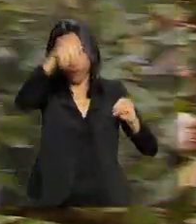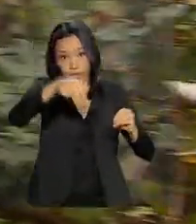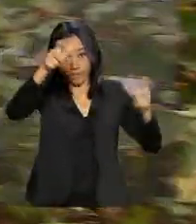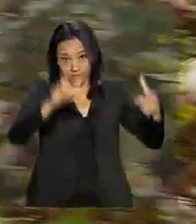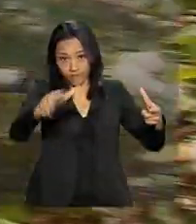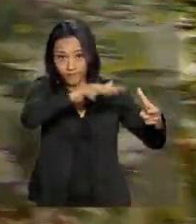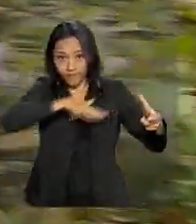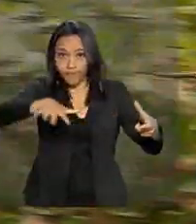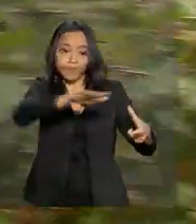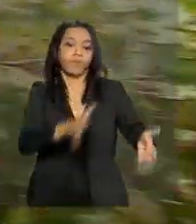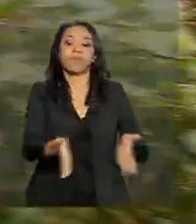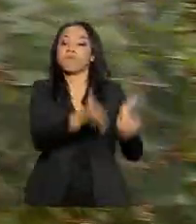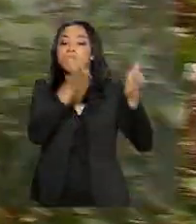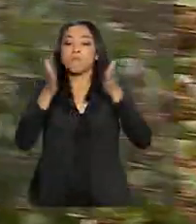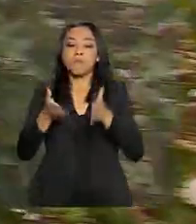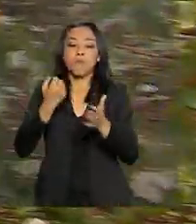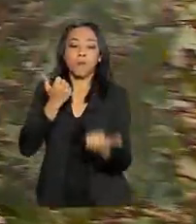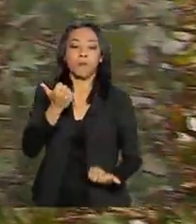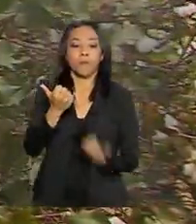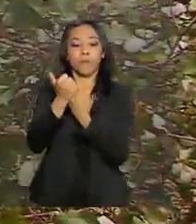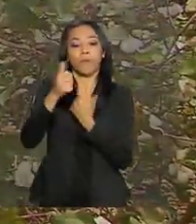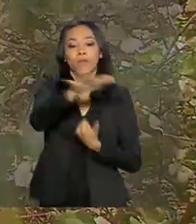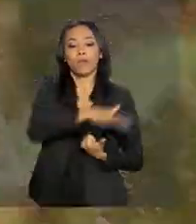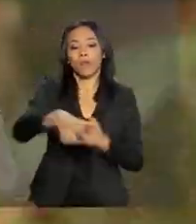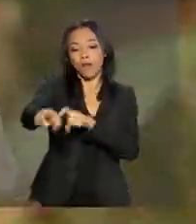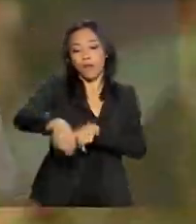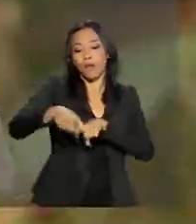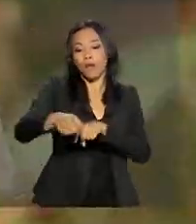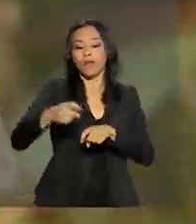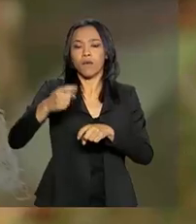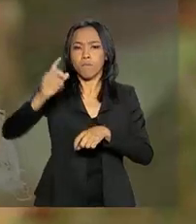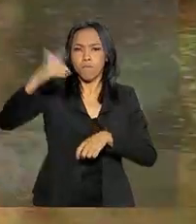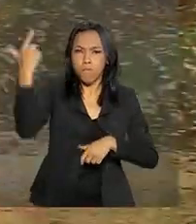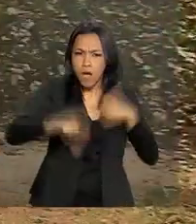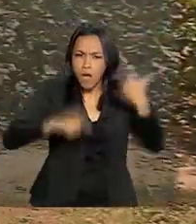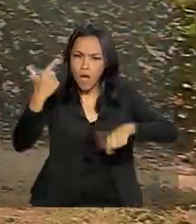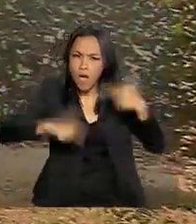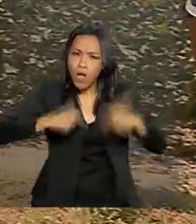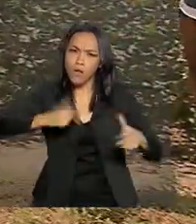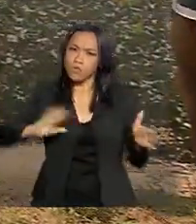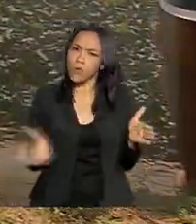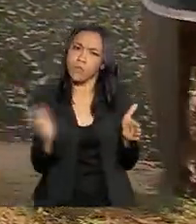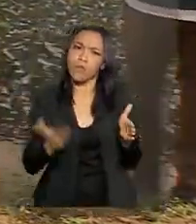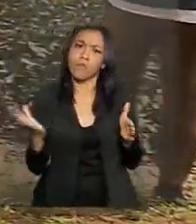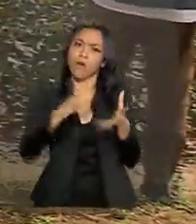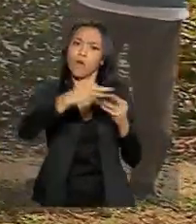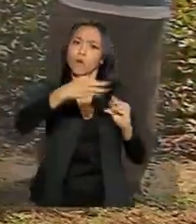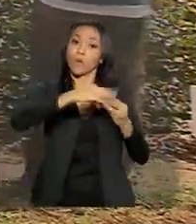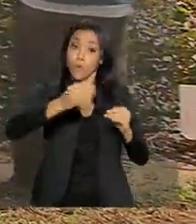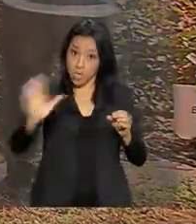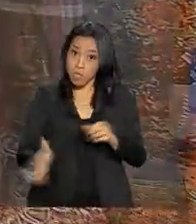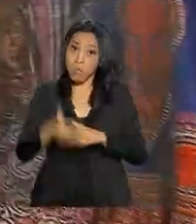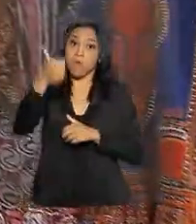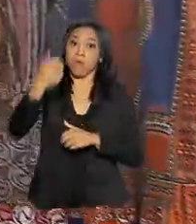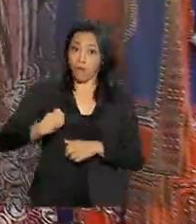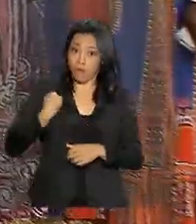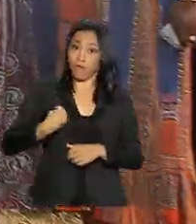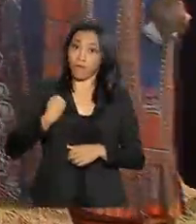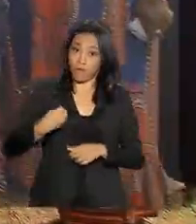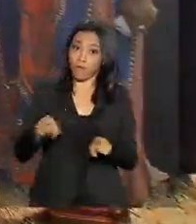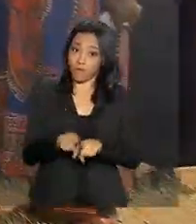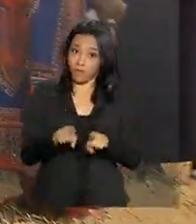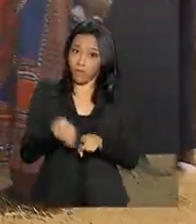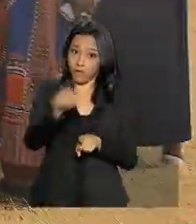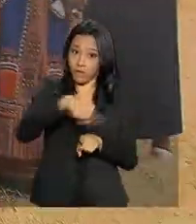cooperação na área agrícola, além de aumentar a produção de algodão e melhorar as condições de vida dos produtores, o Brasil